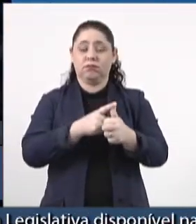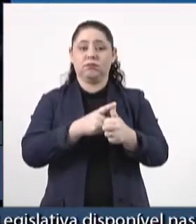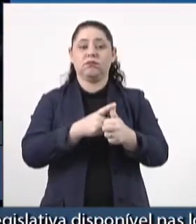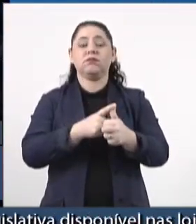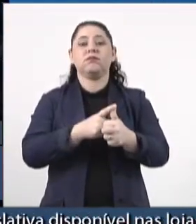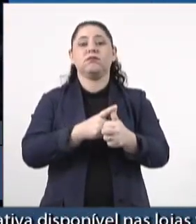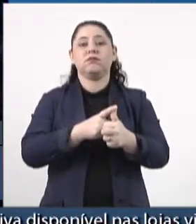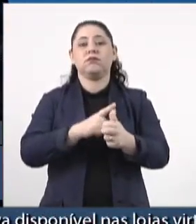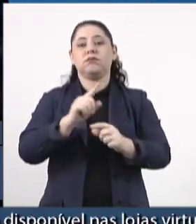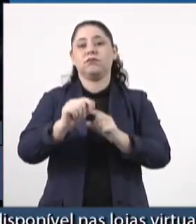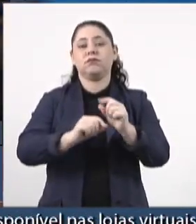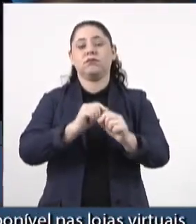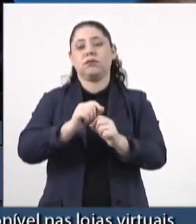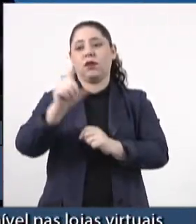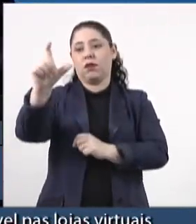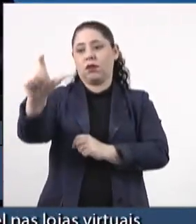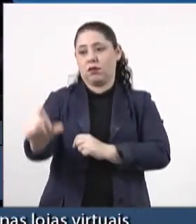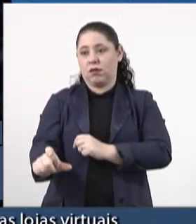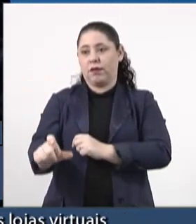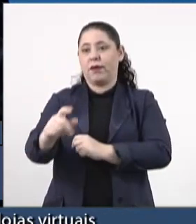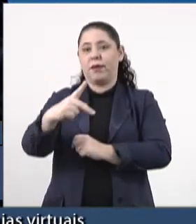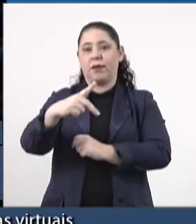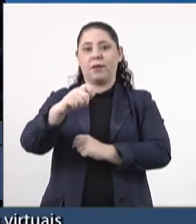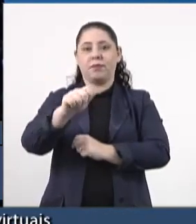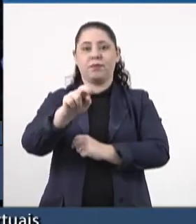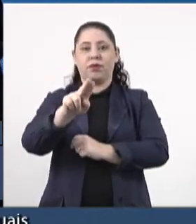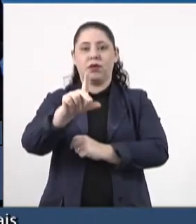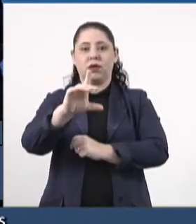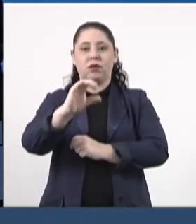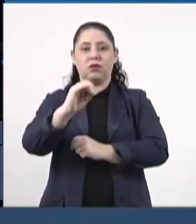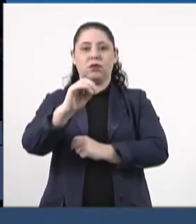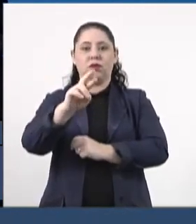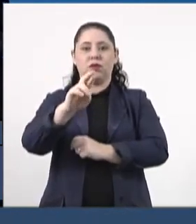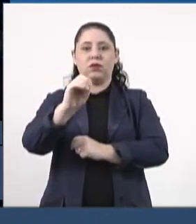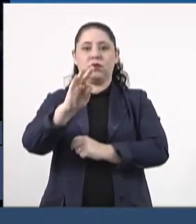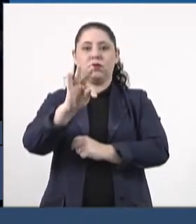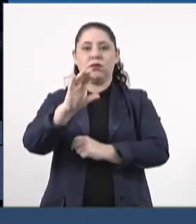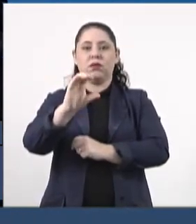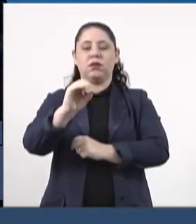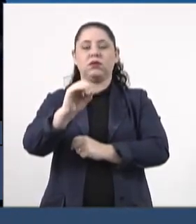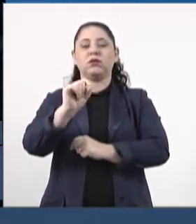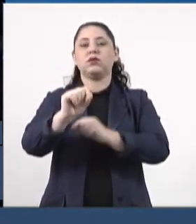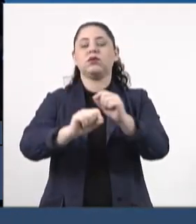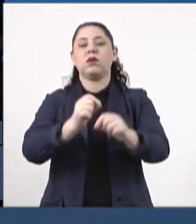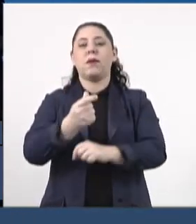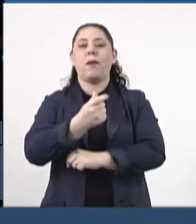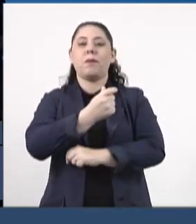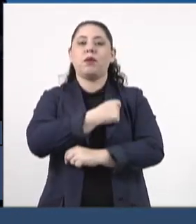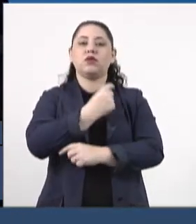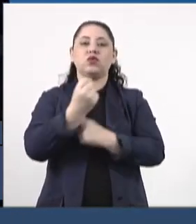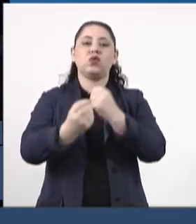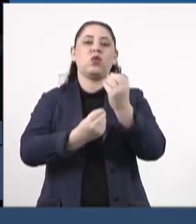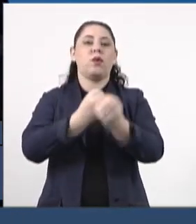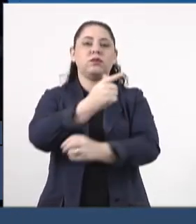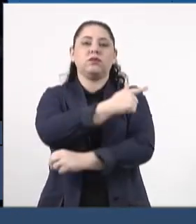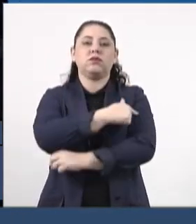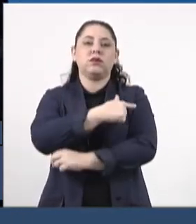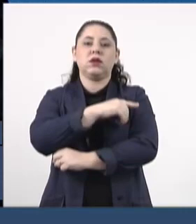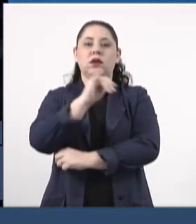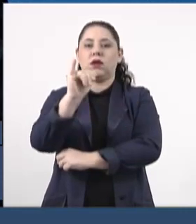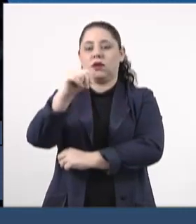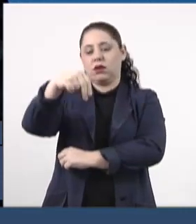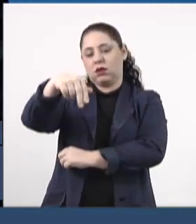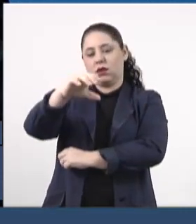a ser endereçada ao senhor Paulo Roberto da Silva, pela posse como superintendente do